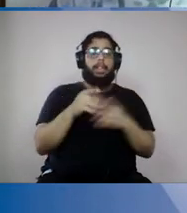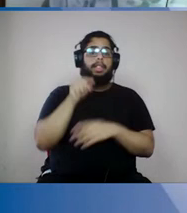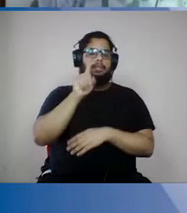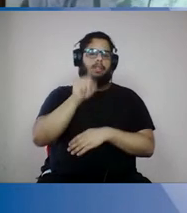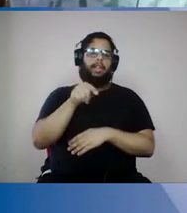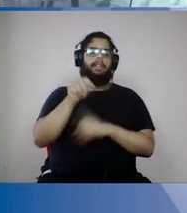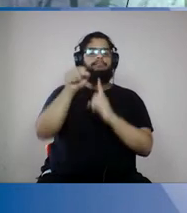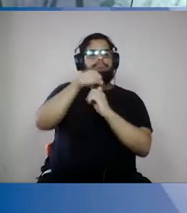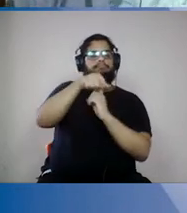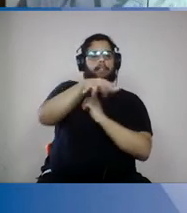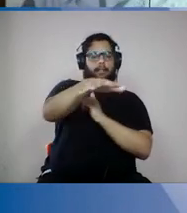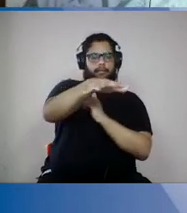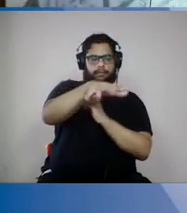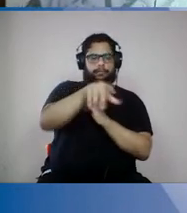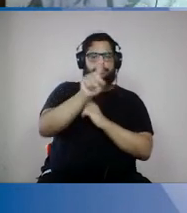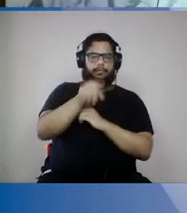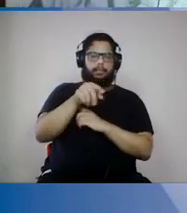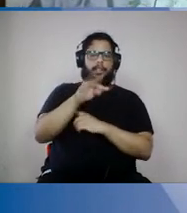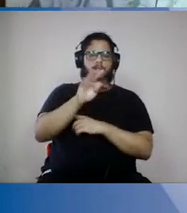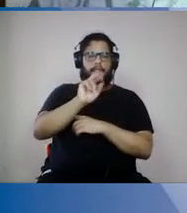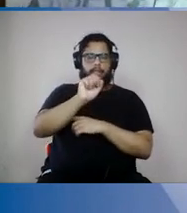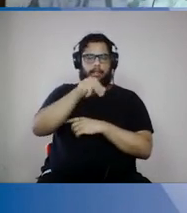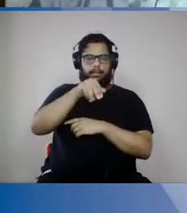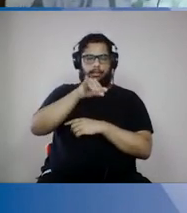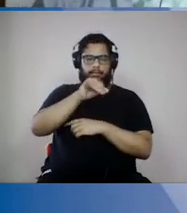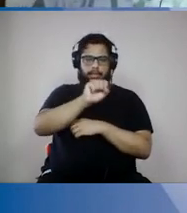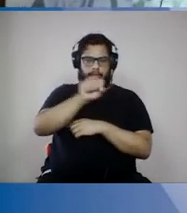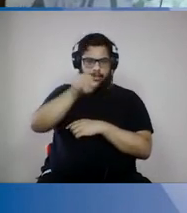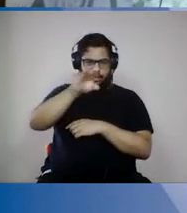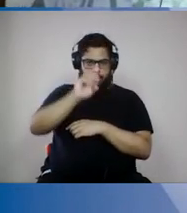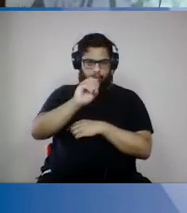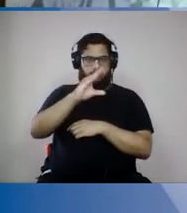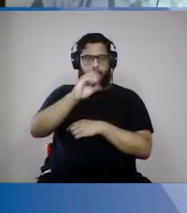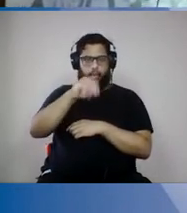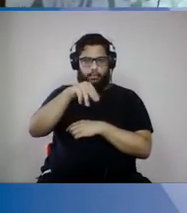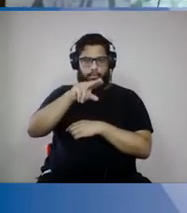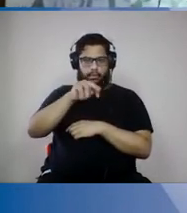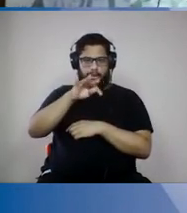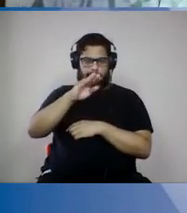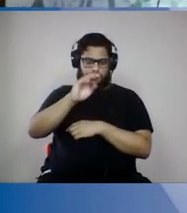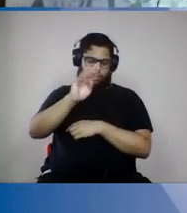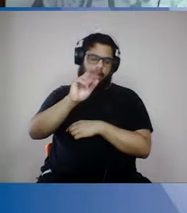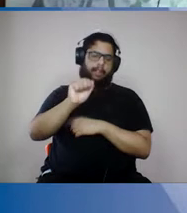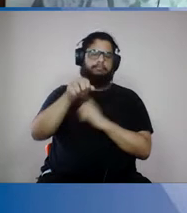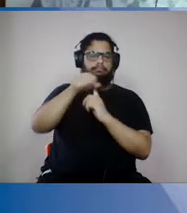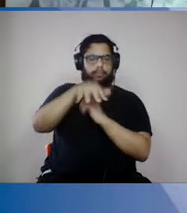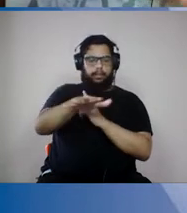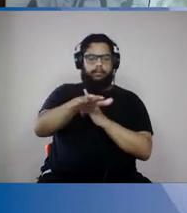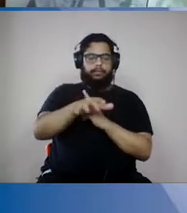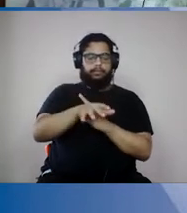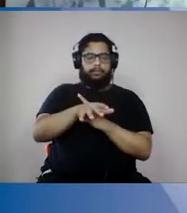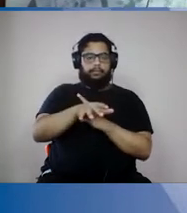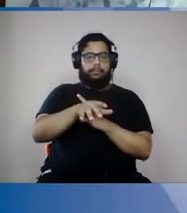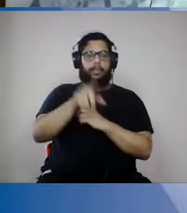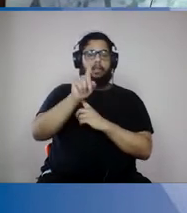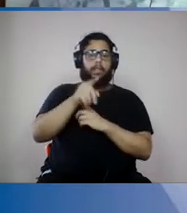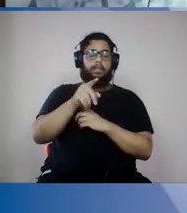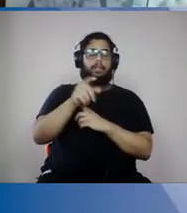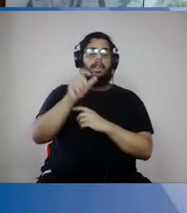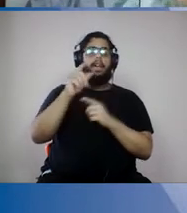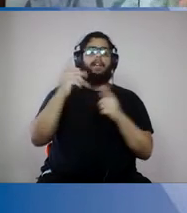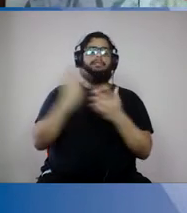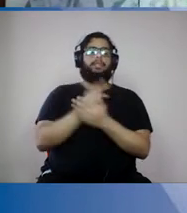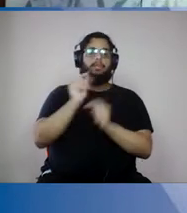comunitária, então a transmissão comunitária, o que que ela faz? Ela aumenta a replicação viral, aumenta a quantidade de vírus